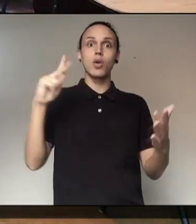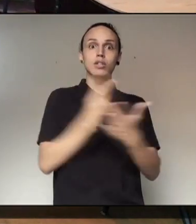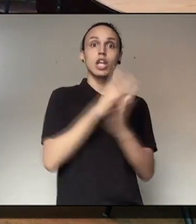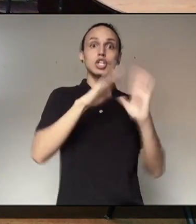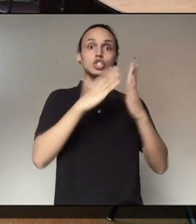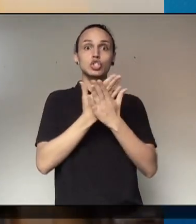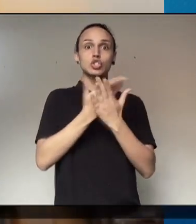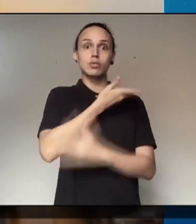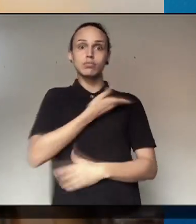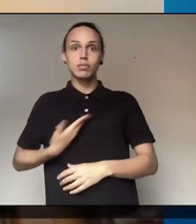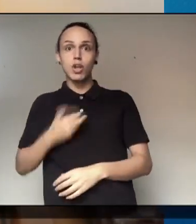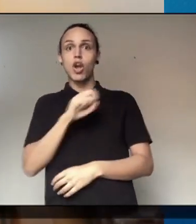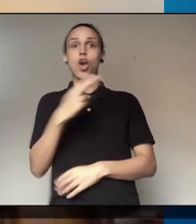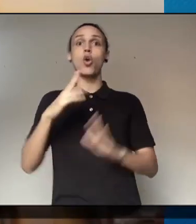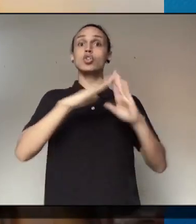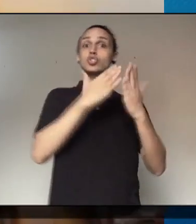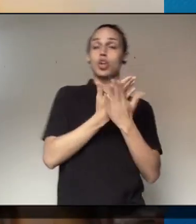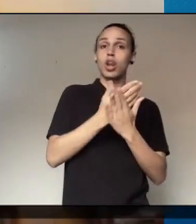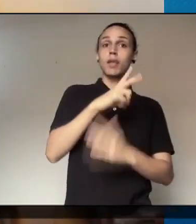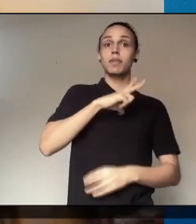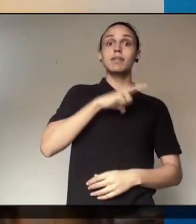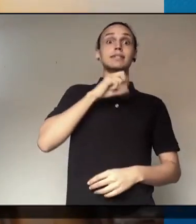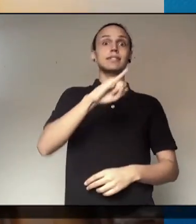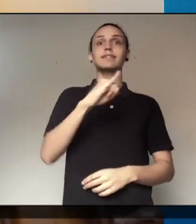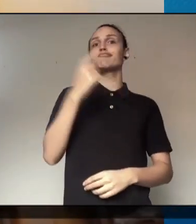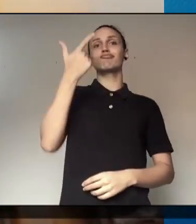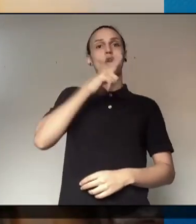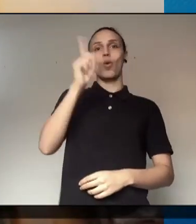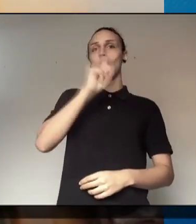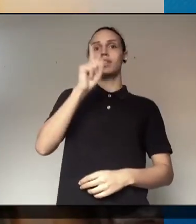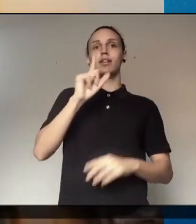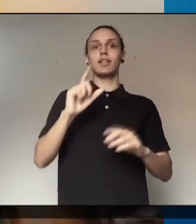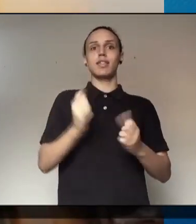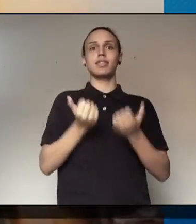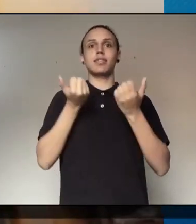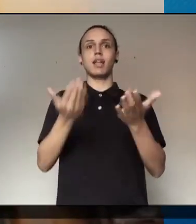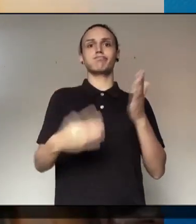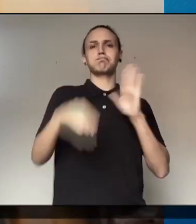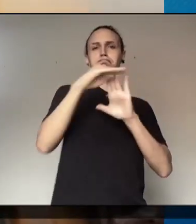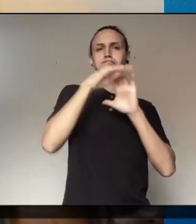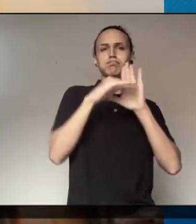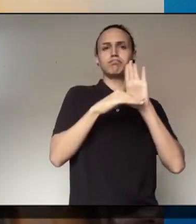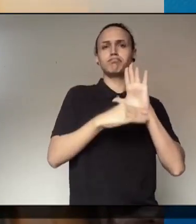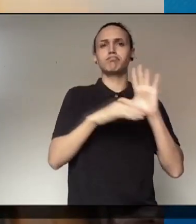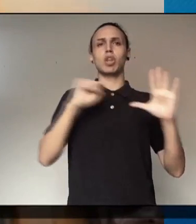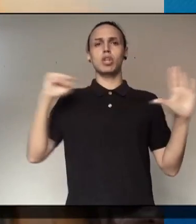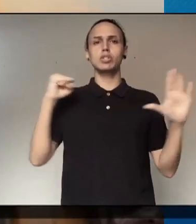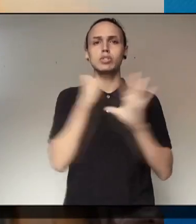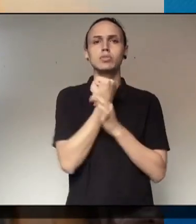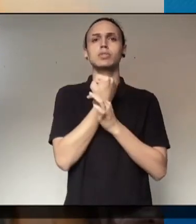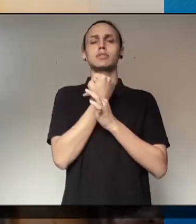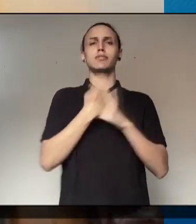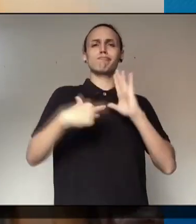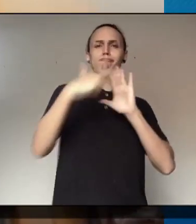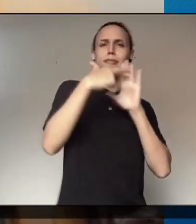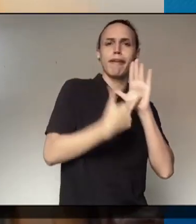É importante que existam posicionamentos de não aberturas de escolas públicas e privadas, caso elas